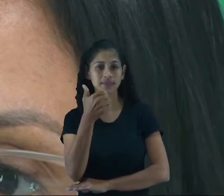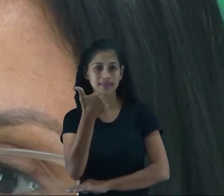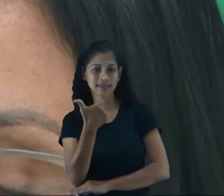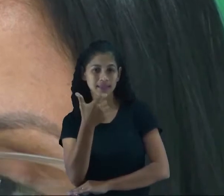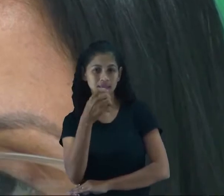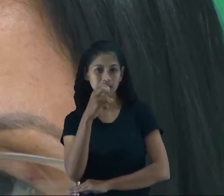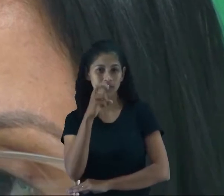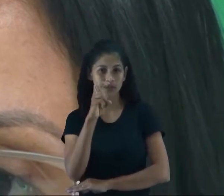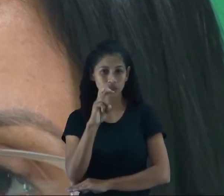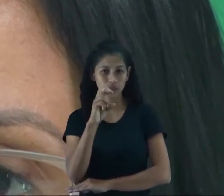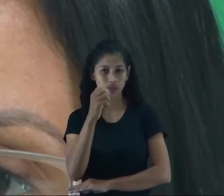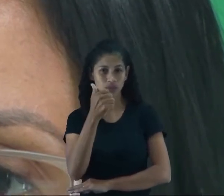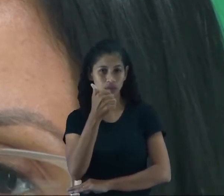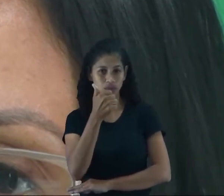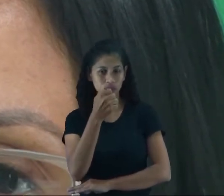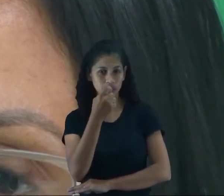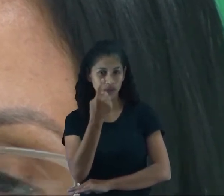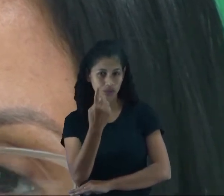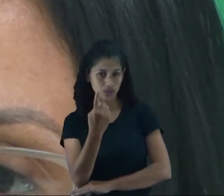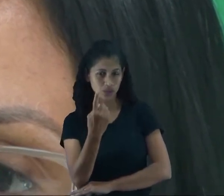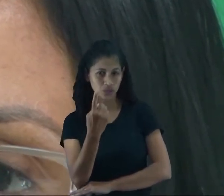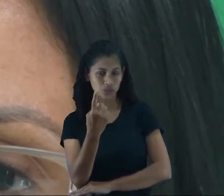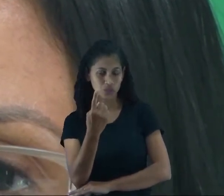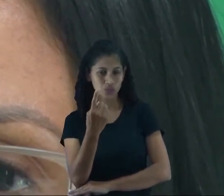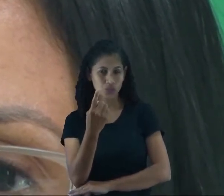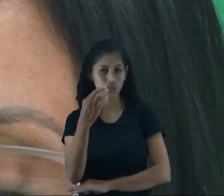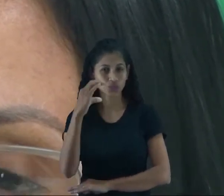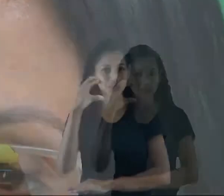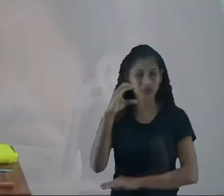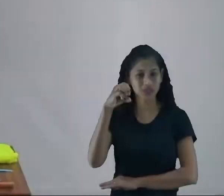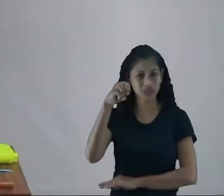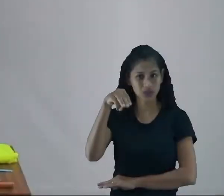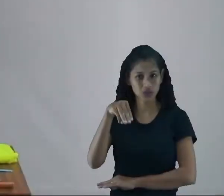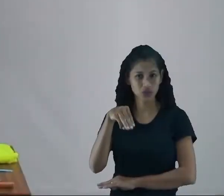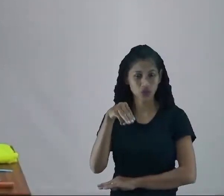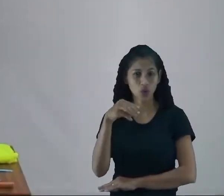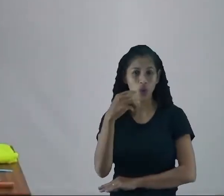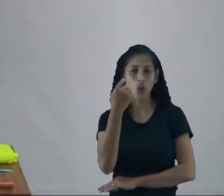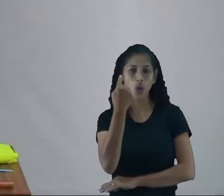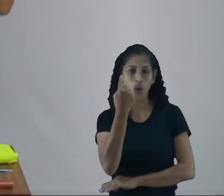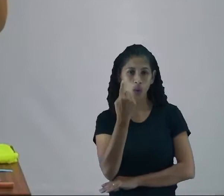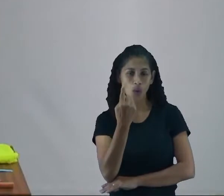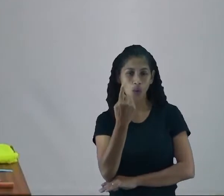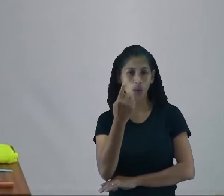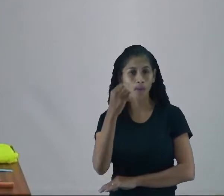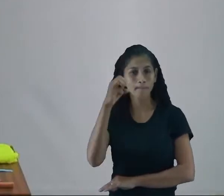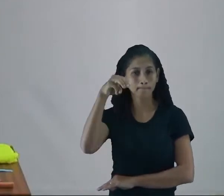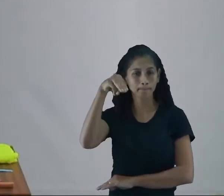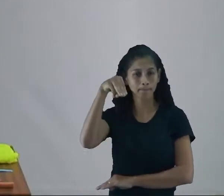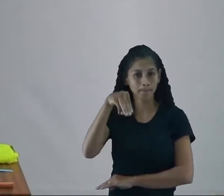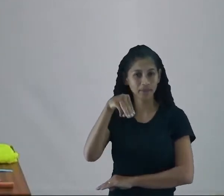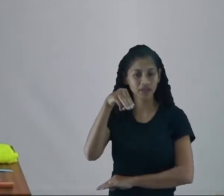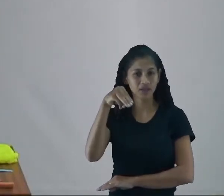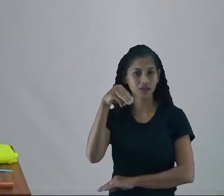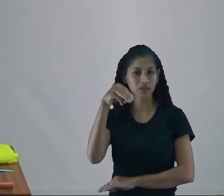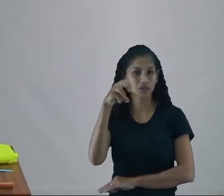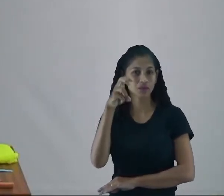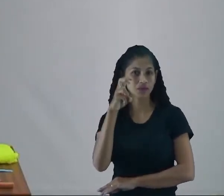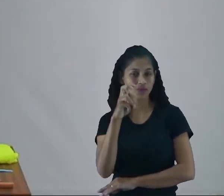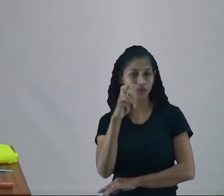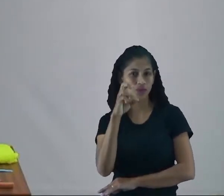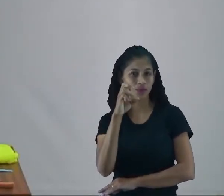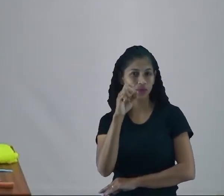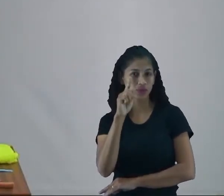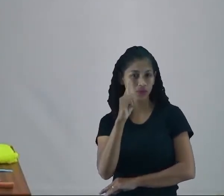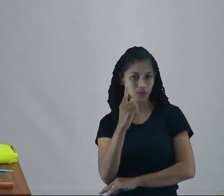centímetros, né? Ou seja, 1 metro e 51 centímetros, certo? Eu